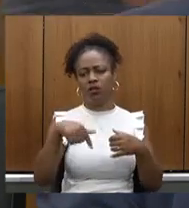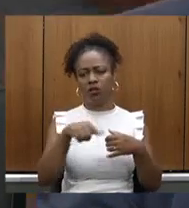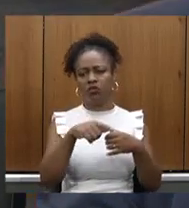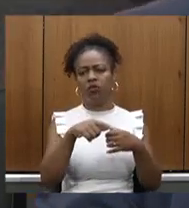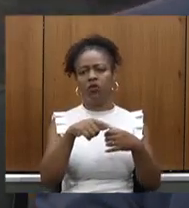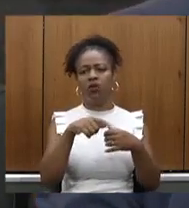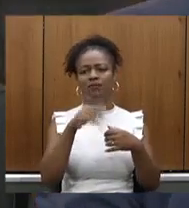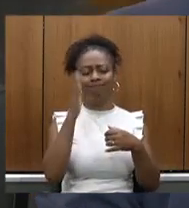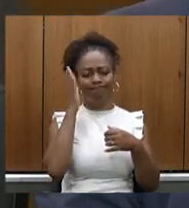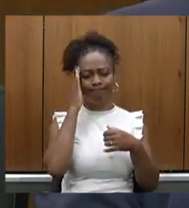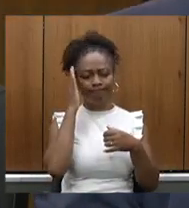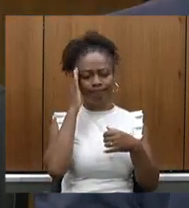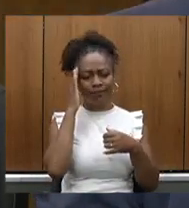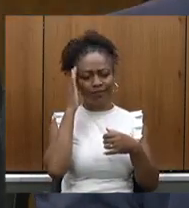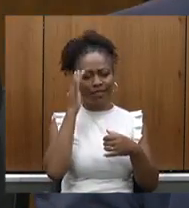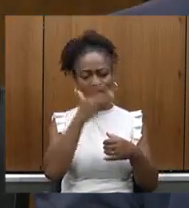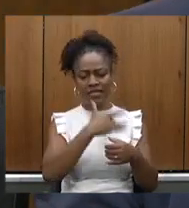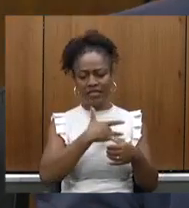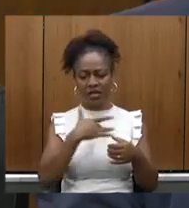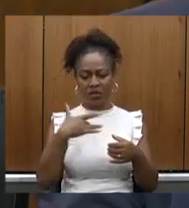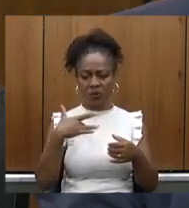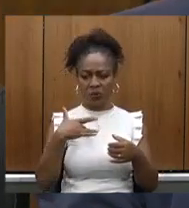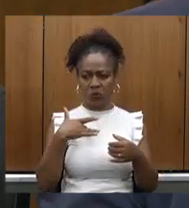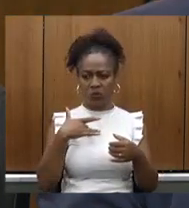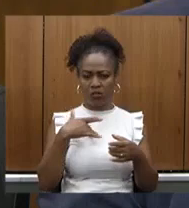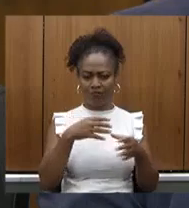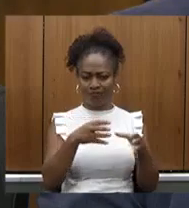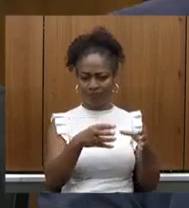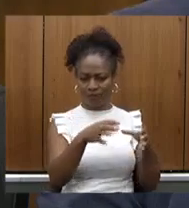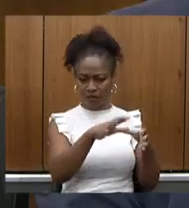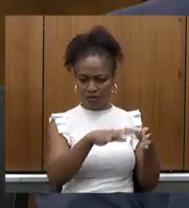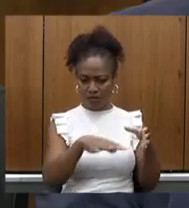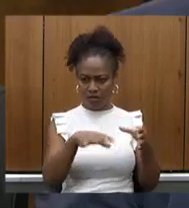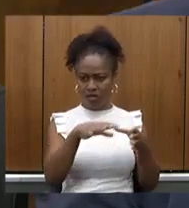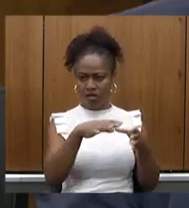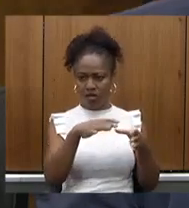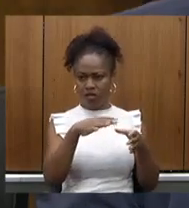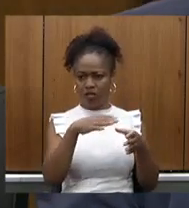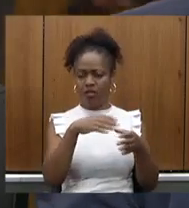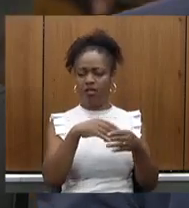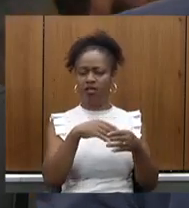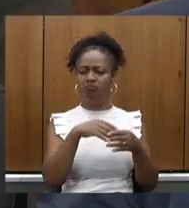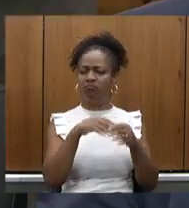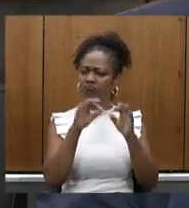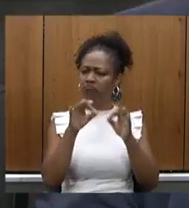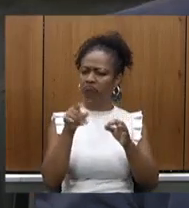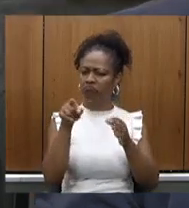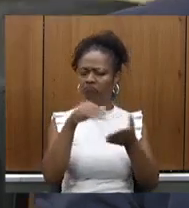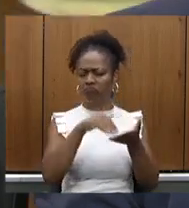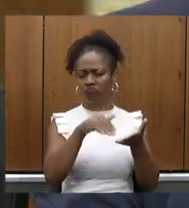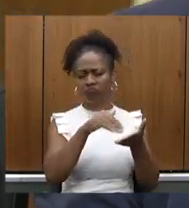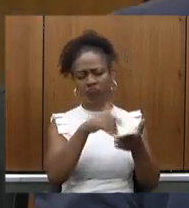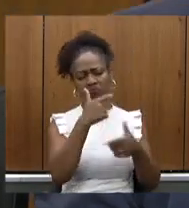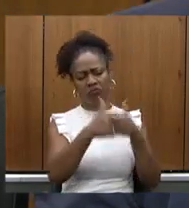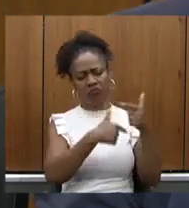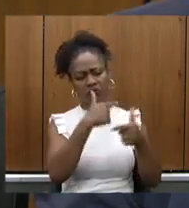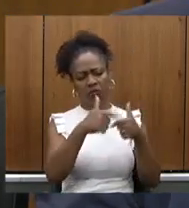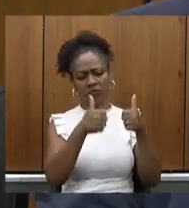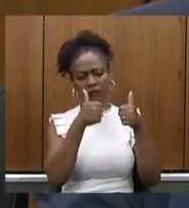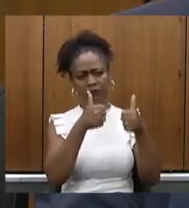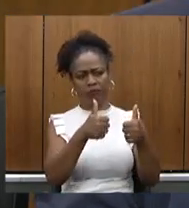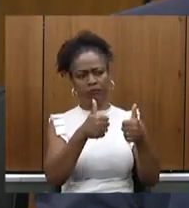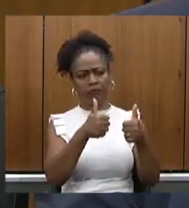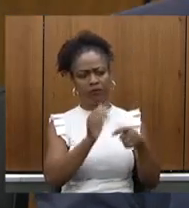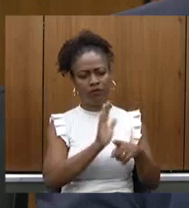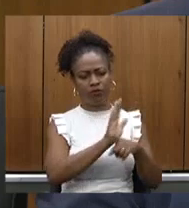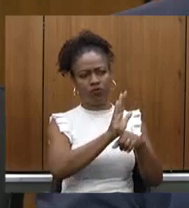saúde está sendo muito bem dirigida está chegando em todos os cantos de Minas Gerais